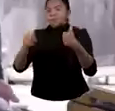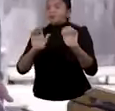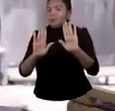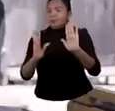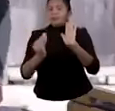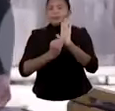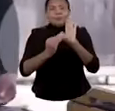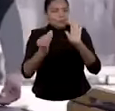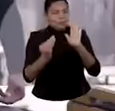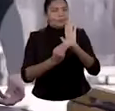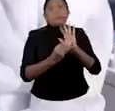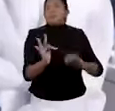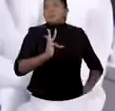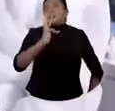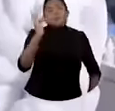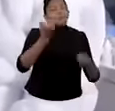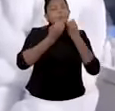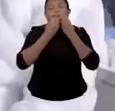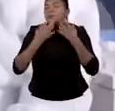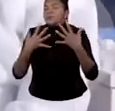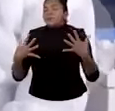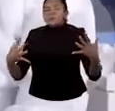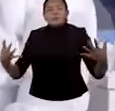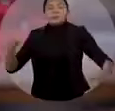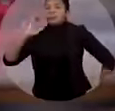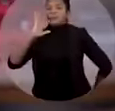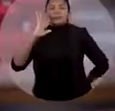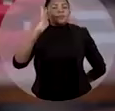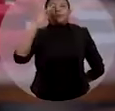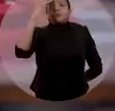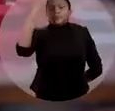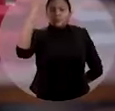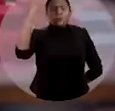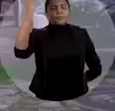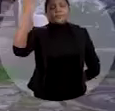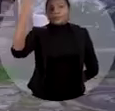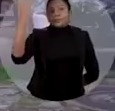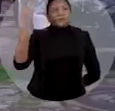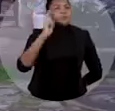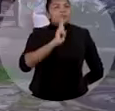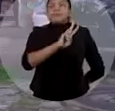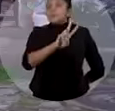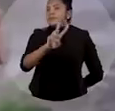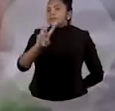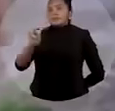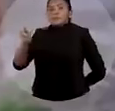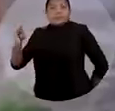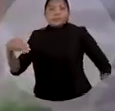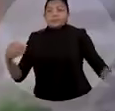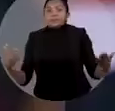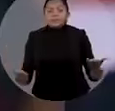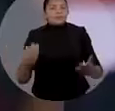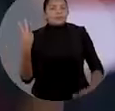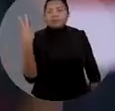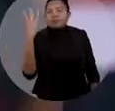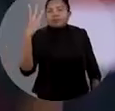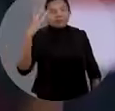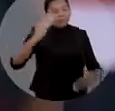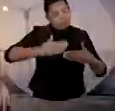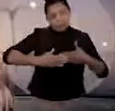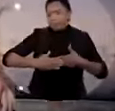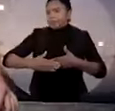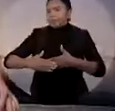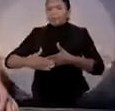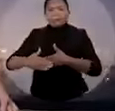ainda muita coisa boa para acontecer. Olha aí, agora é o Maranhão seguindo em